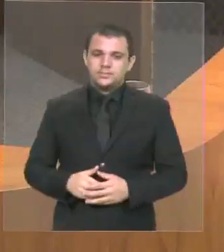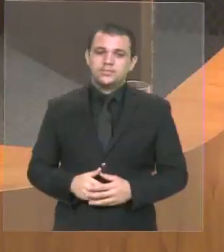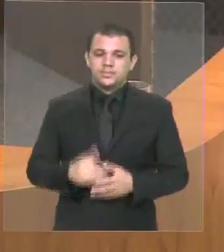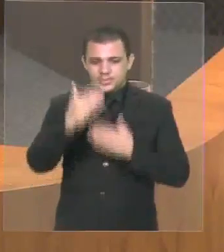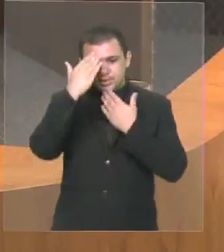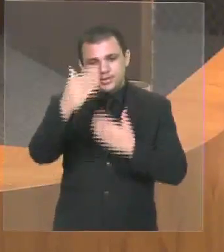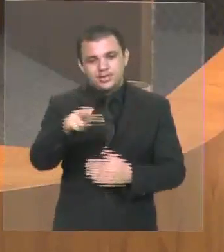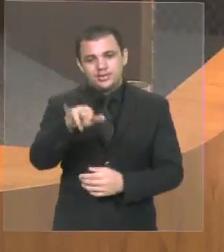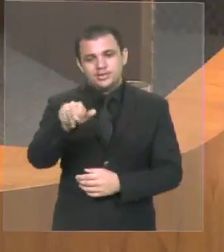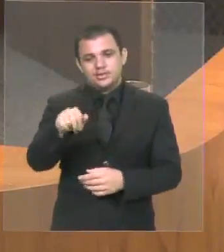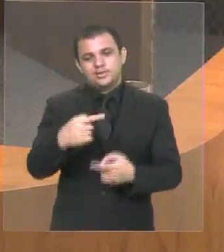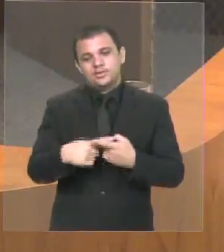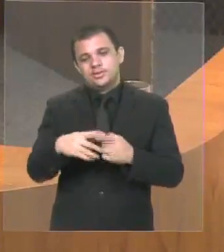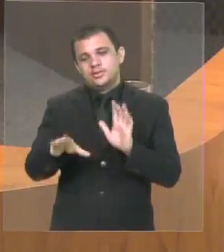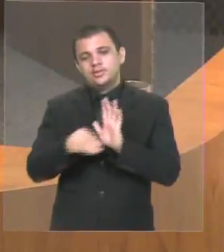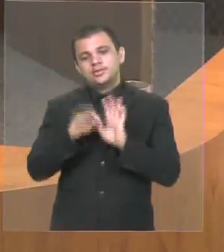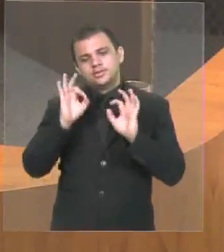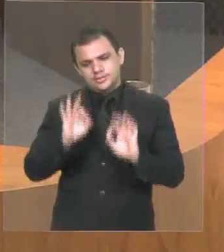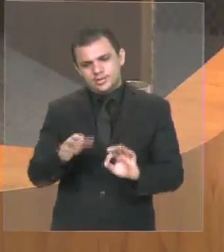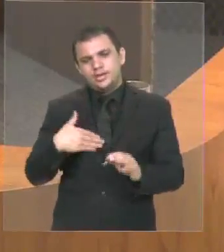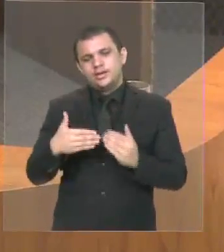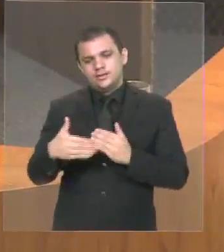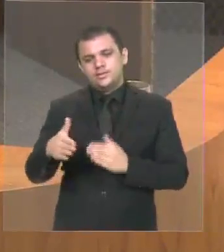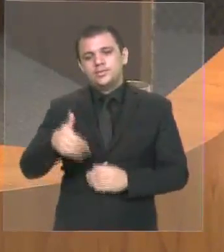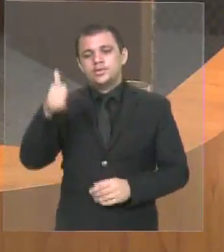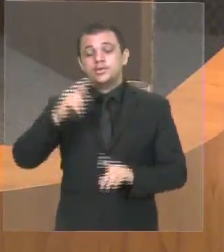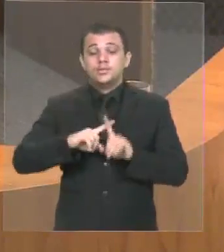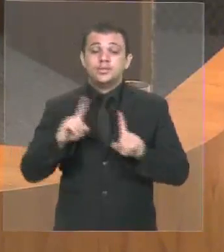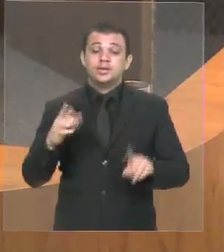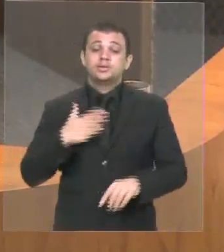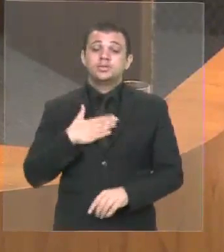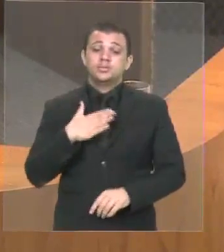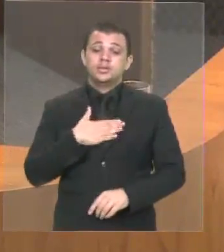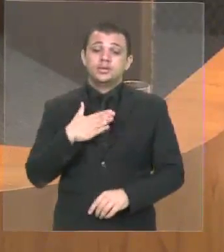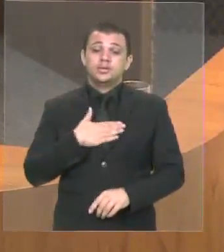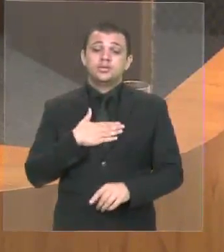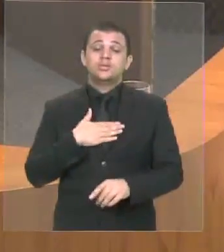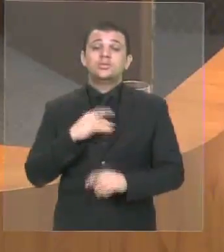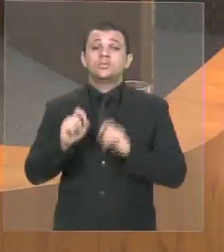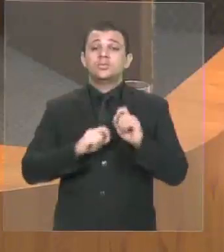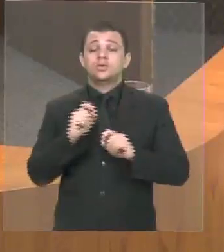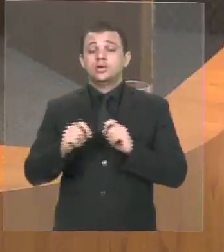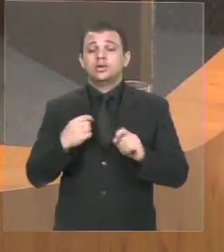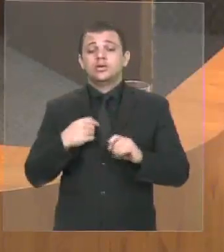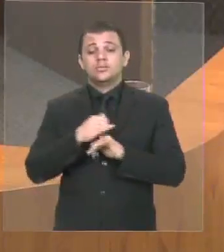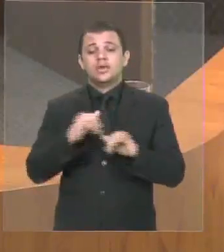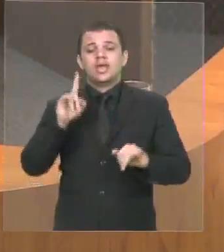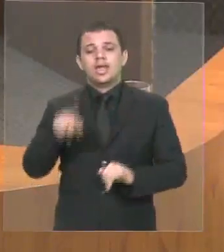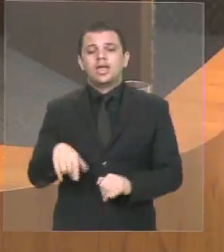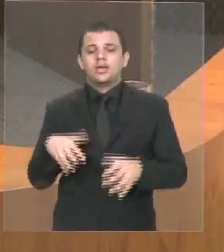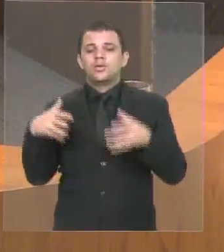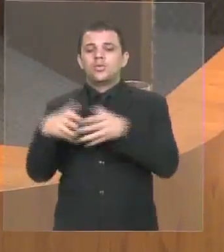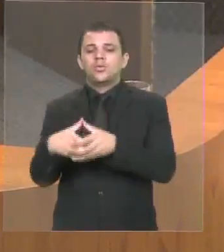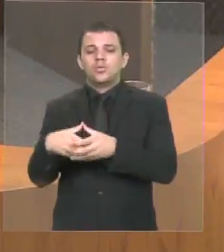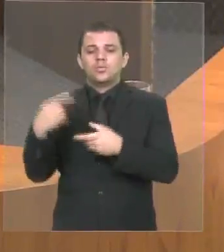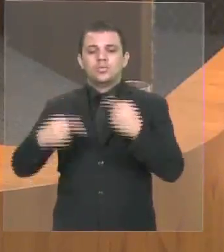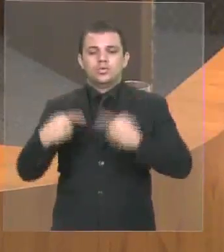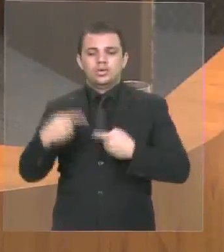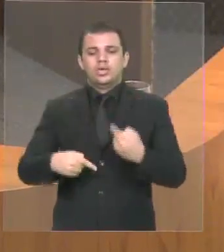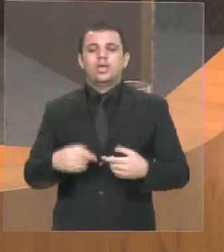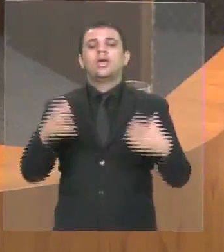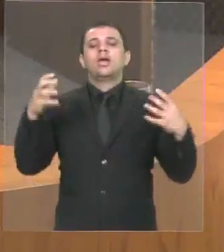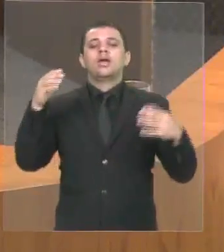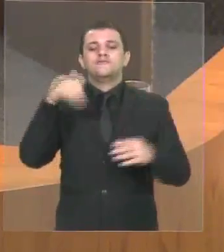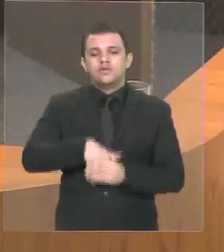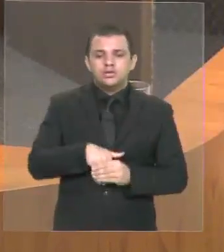ia agradecer esse encaminhamento. Então, o que eu defendo aqui não é questão de partido, não é questão eleitoral.